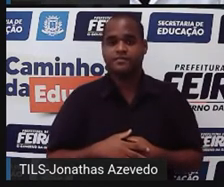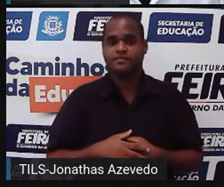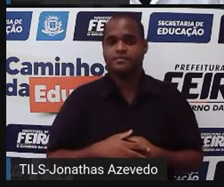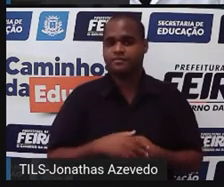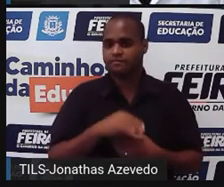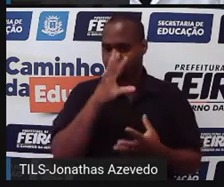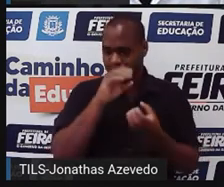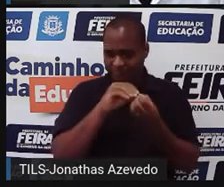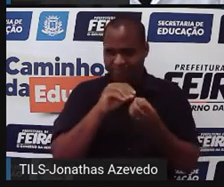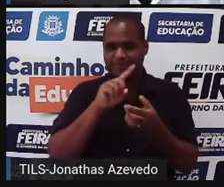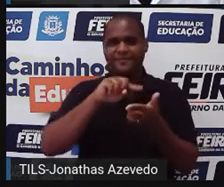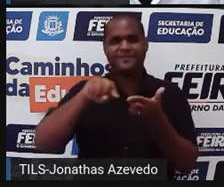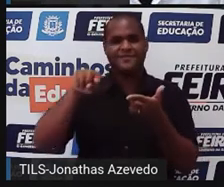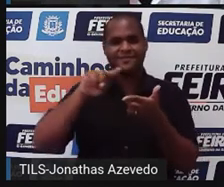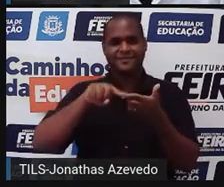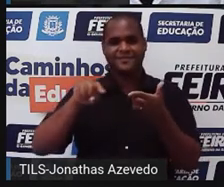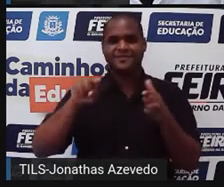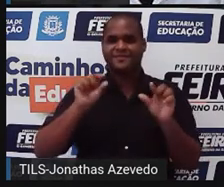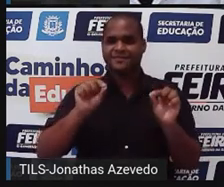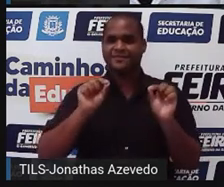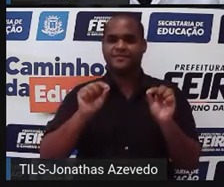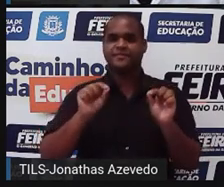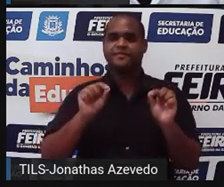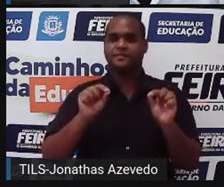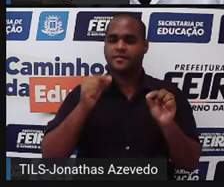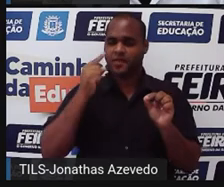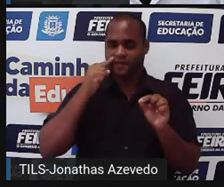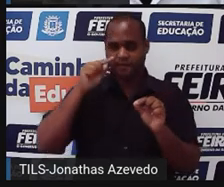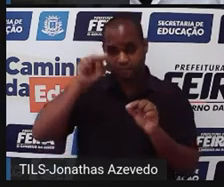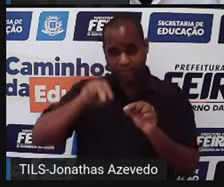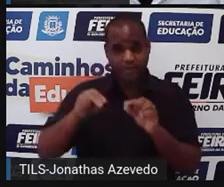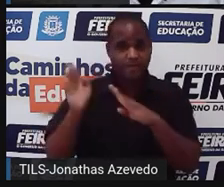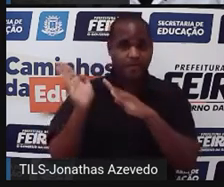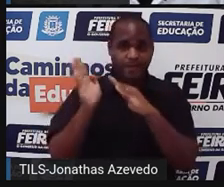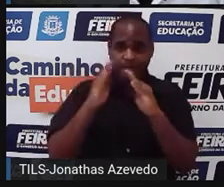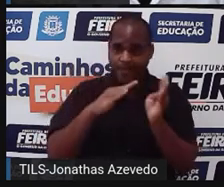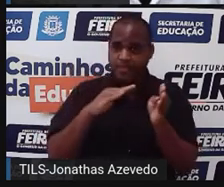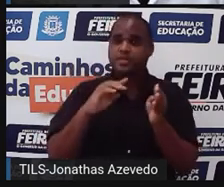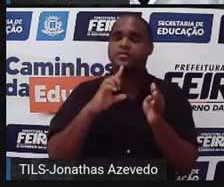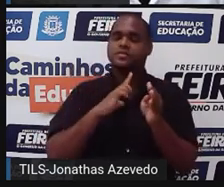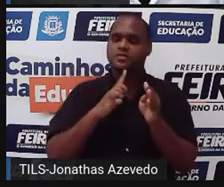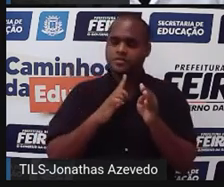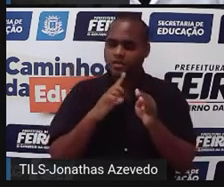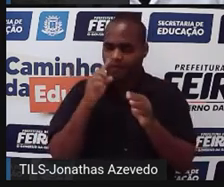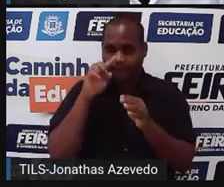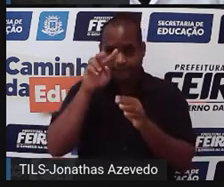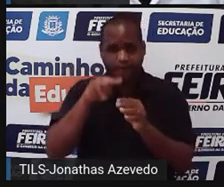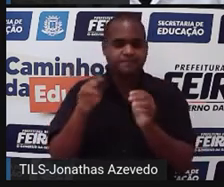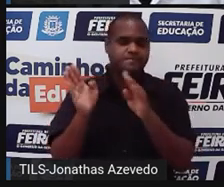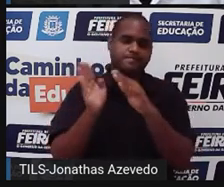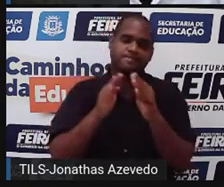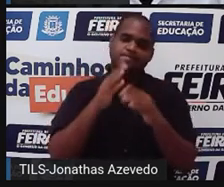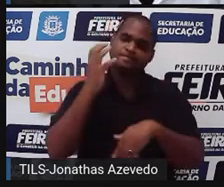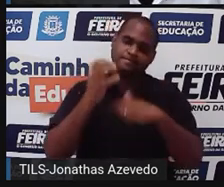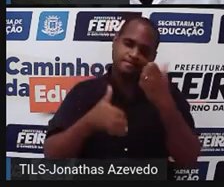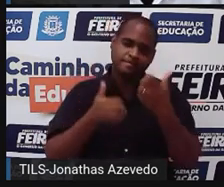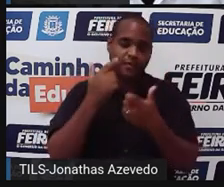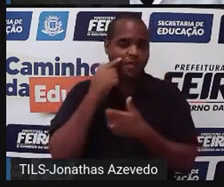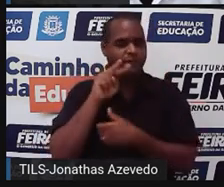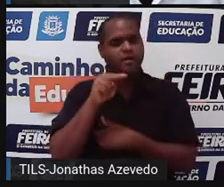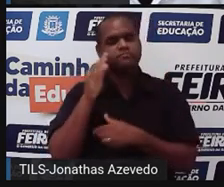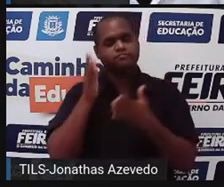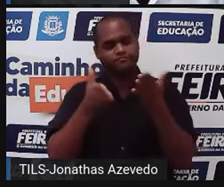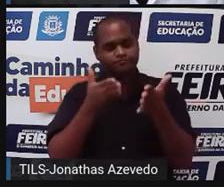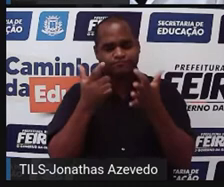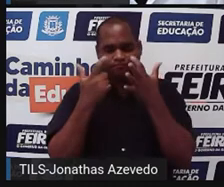esse é o problema. Tá bom? A gente já tinha feito a leitura, fez essa leitura aqui agora, que é uma leitura que a gente já tem um olhar mais